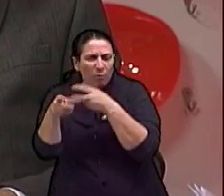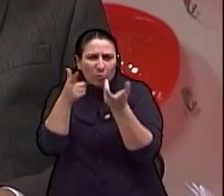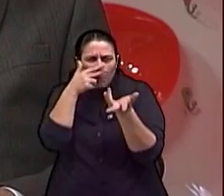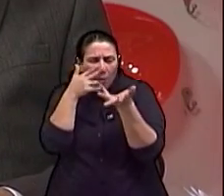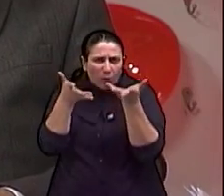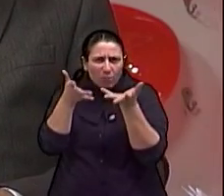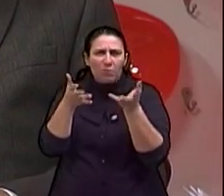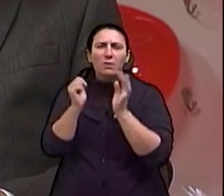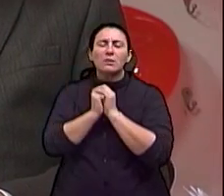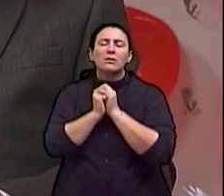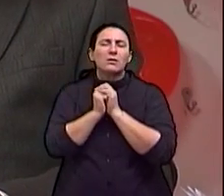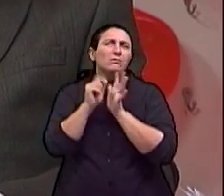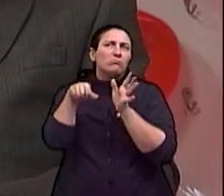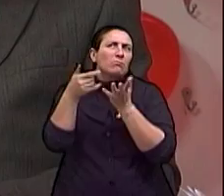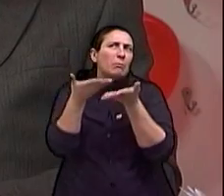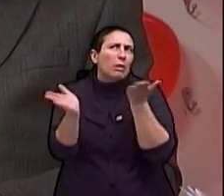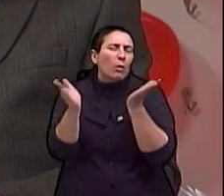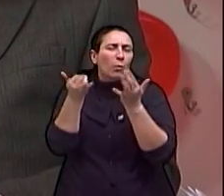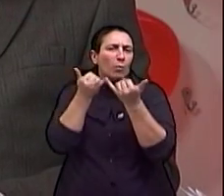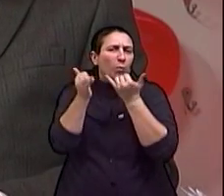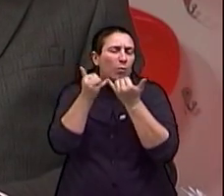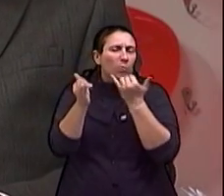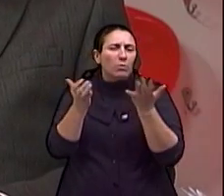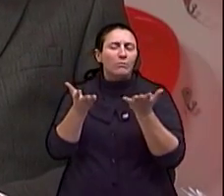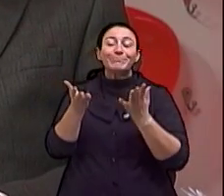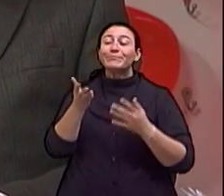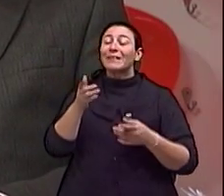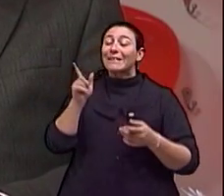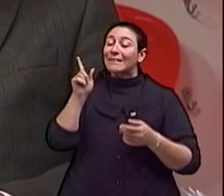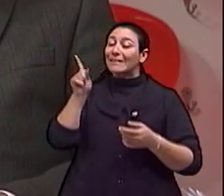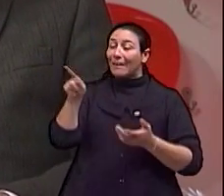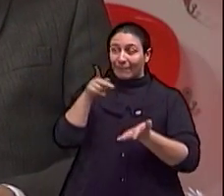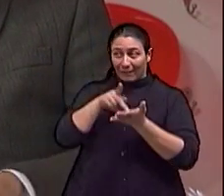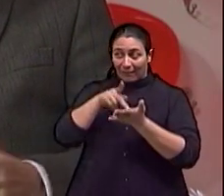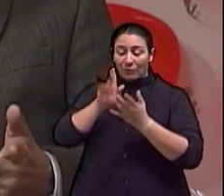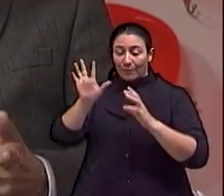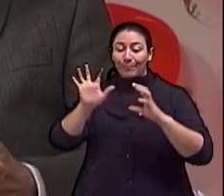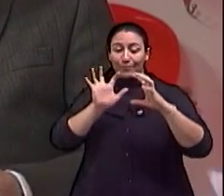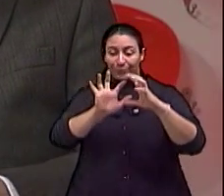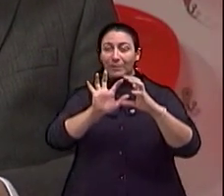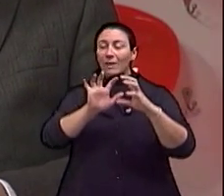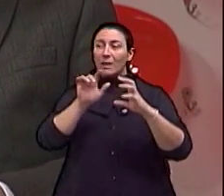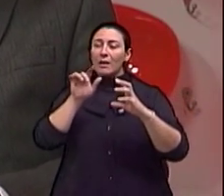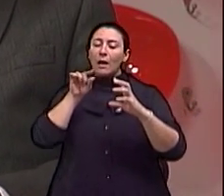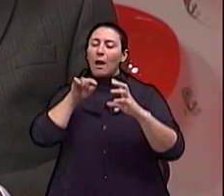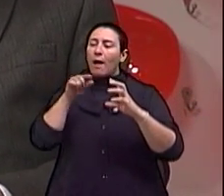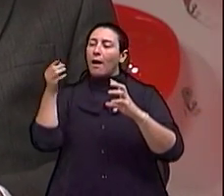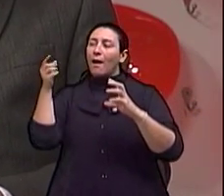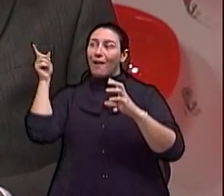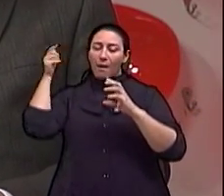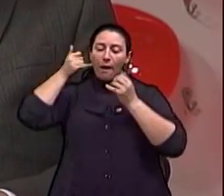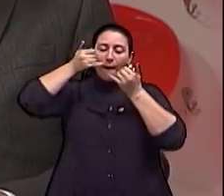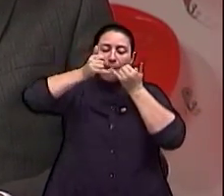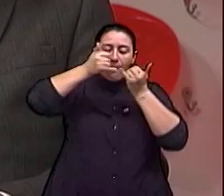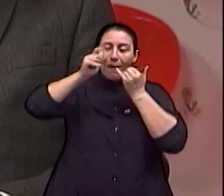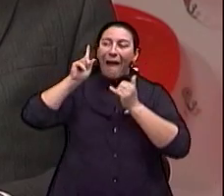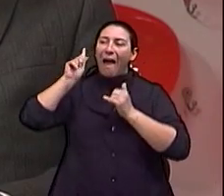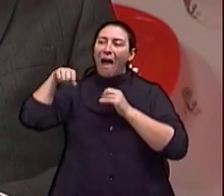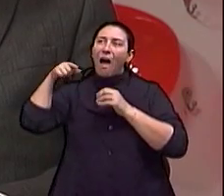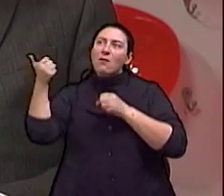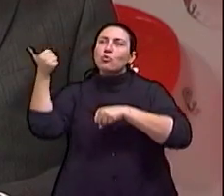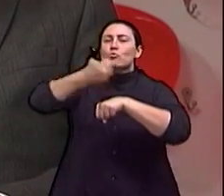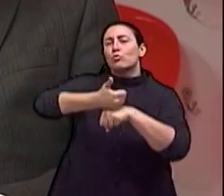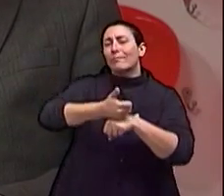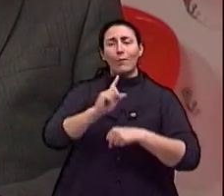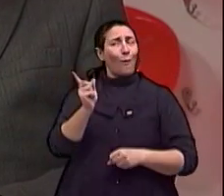daquilo que já perdeu, esses eletrodos? Não, na verdade não, porque eles não repõem nada. Ah, ok. Perfeito. Na verdade essa palavra